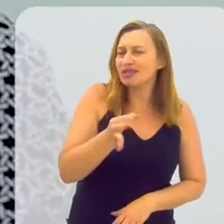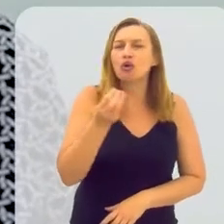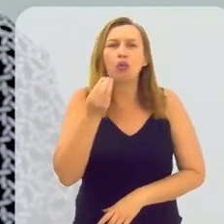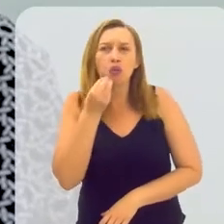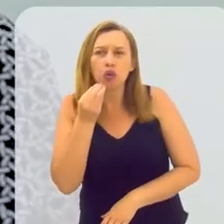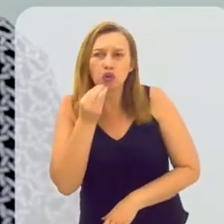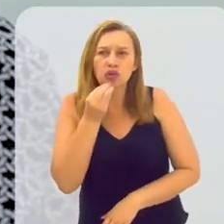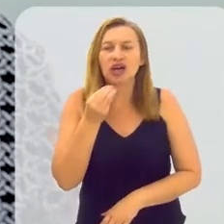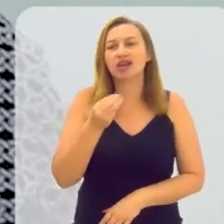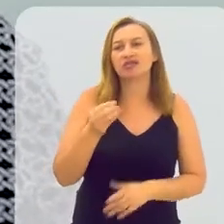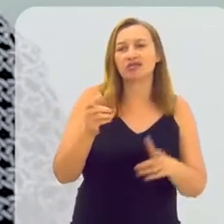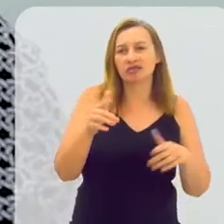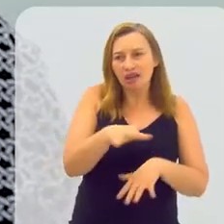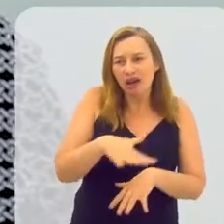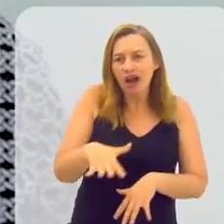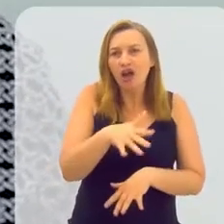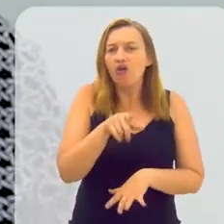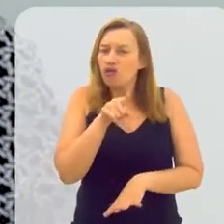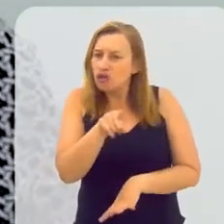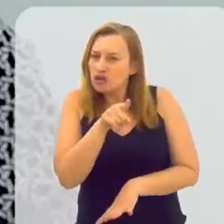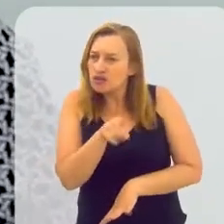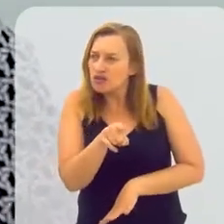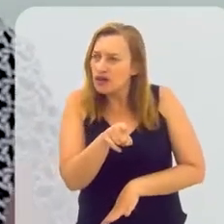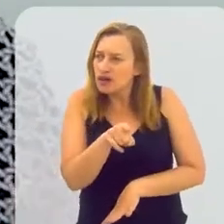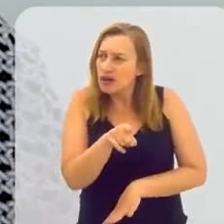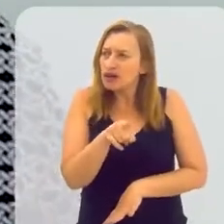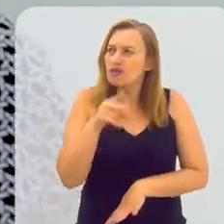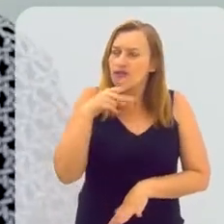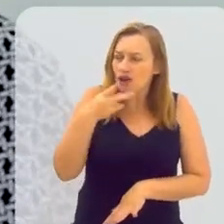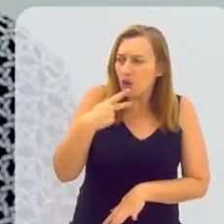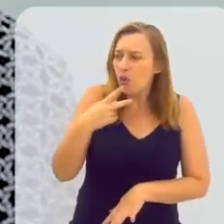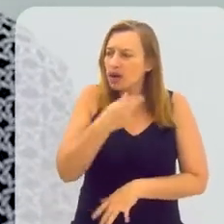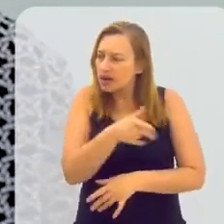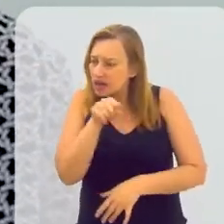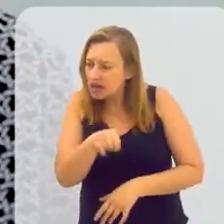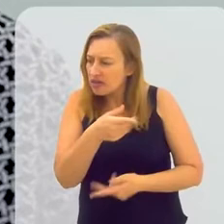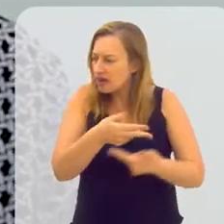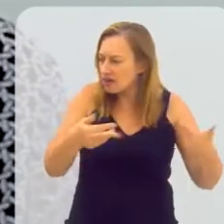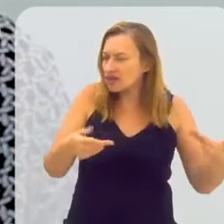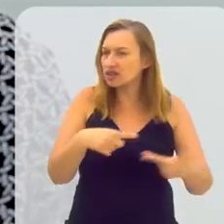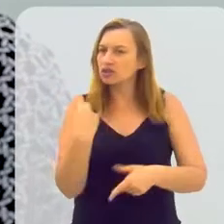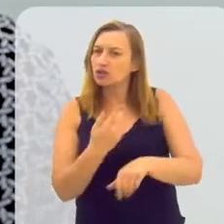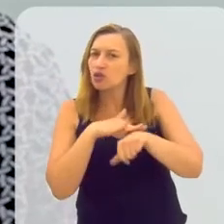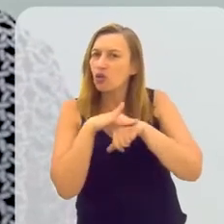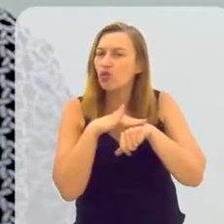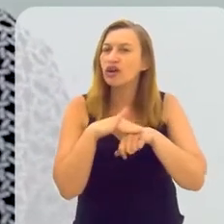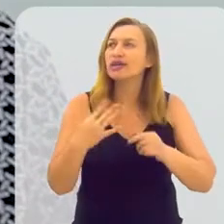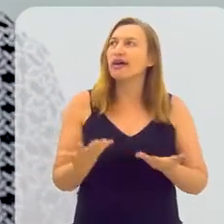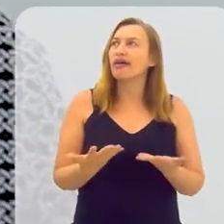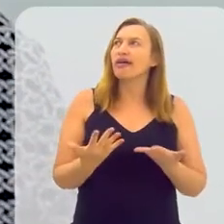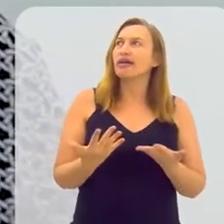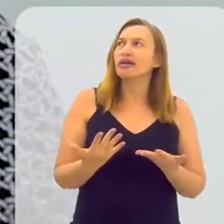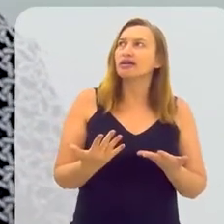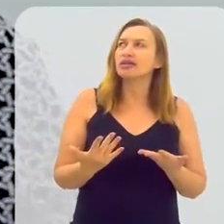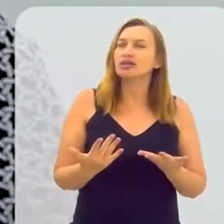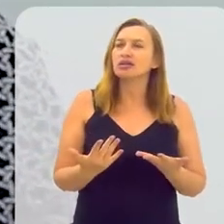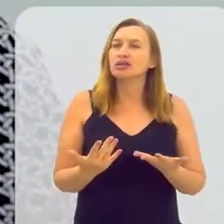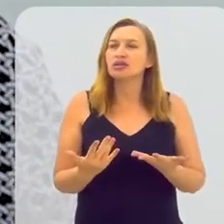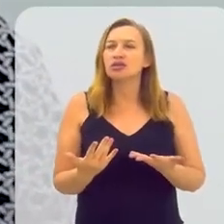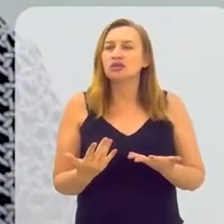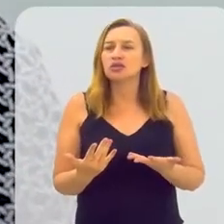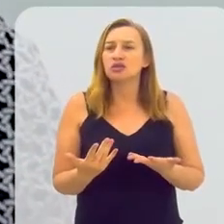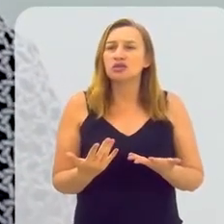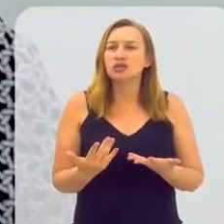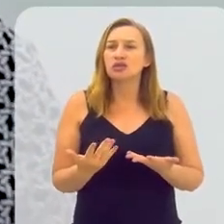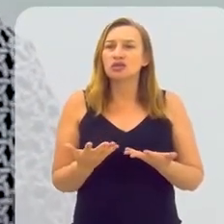especificamente das oportunidades do cenário, você reforçou aqui várias vezes na nossa conversa, que há